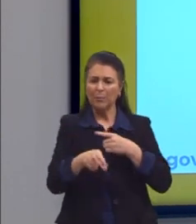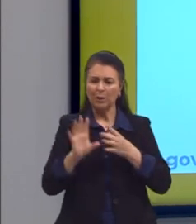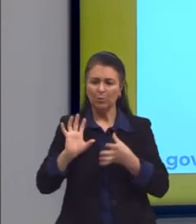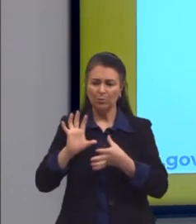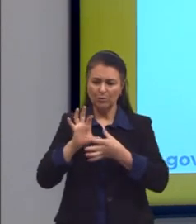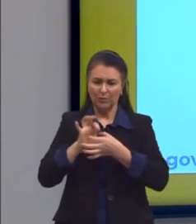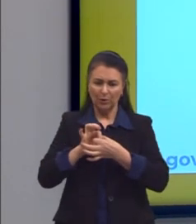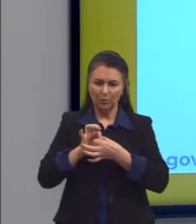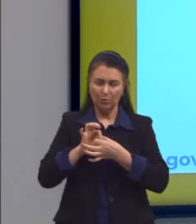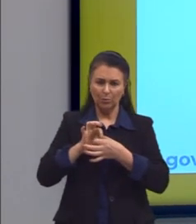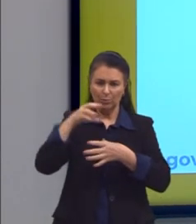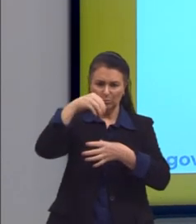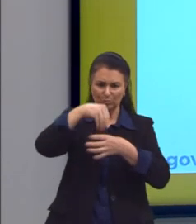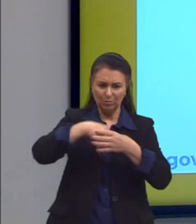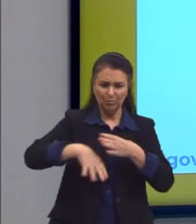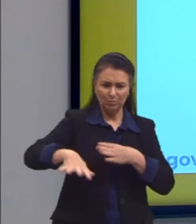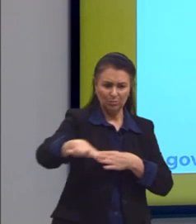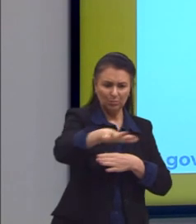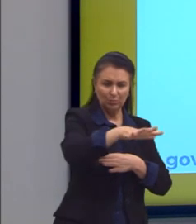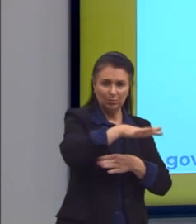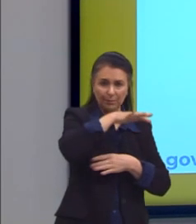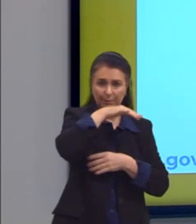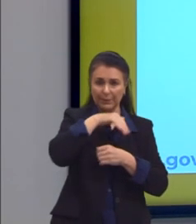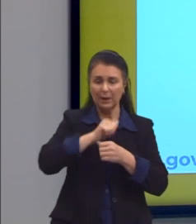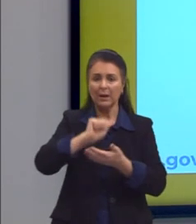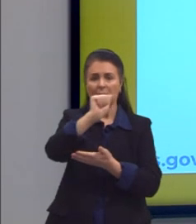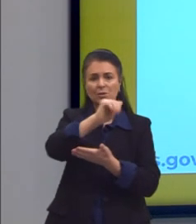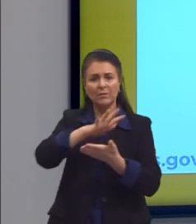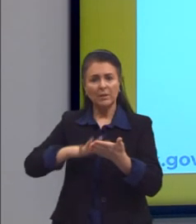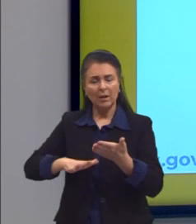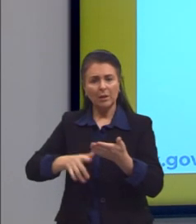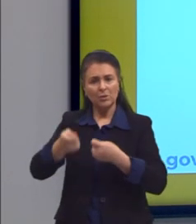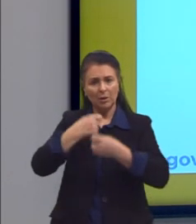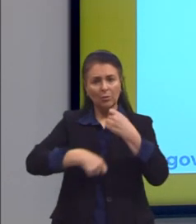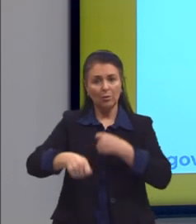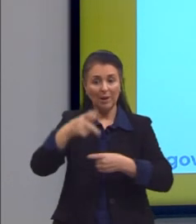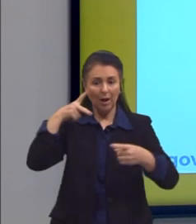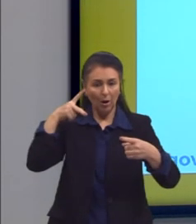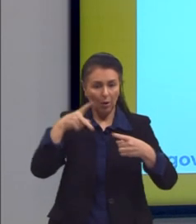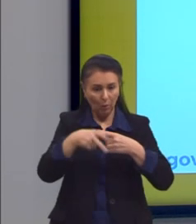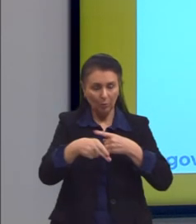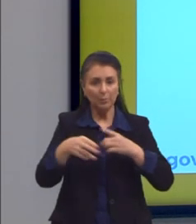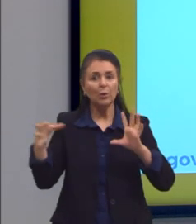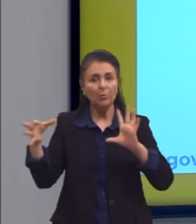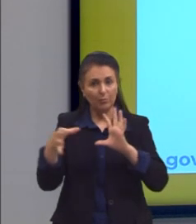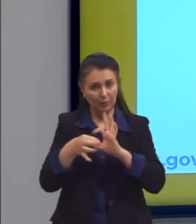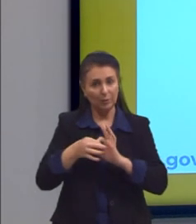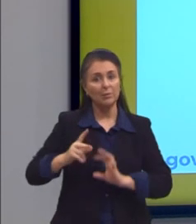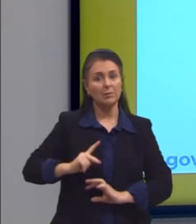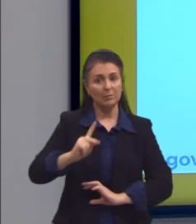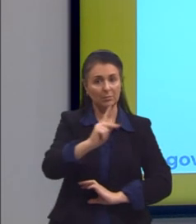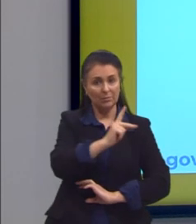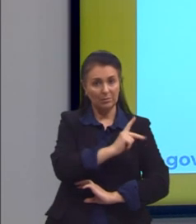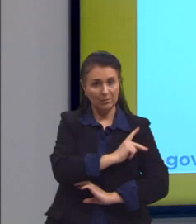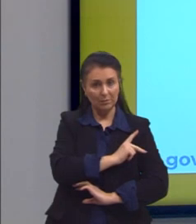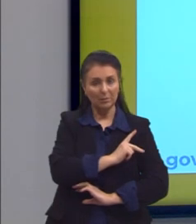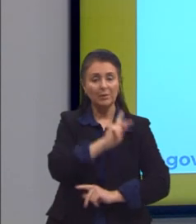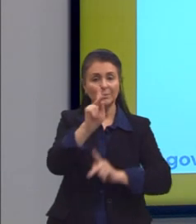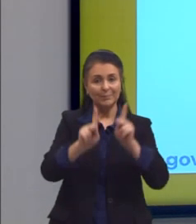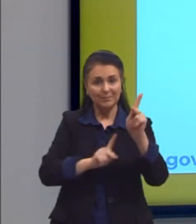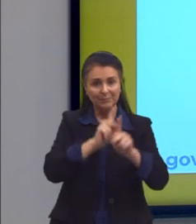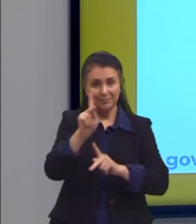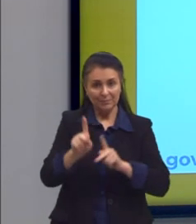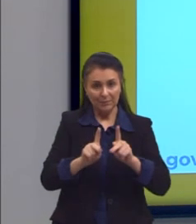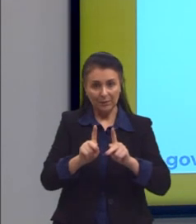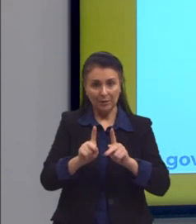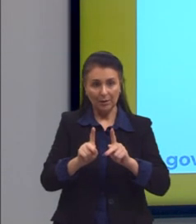locais. Então, essa atividade econômica, ela rompe o vínculo dessas populações entre si e também com